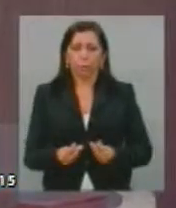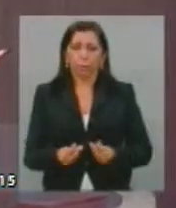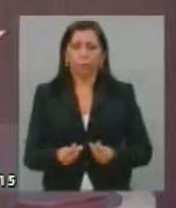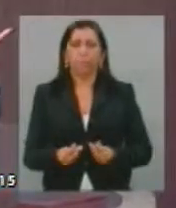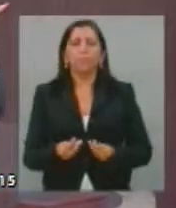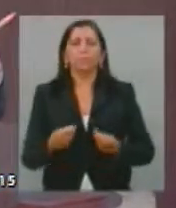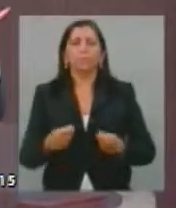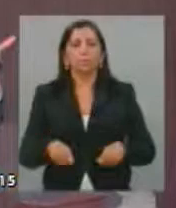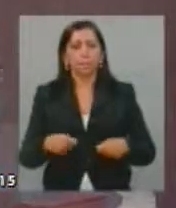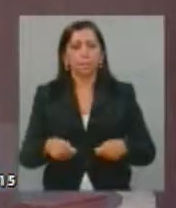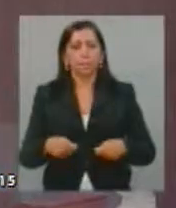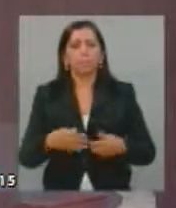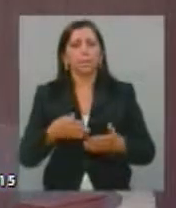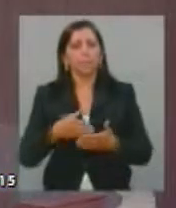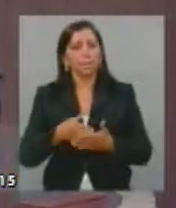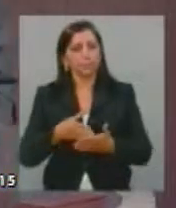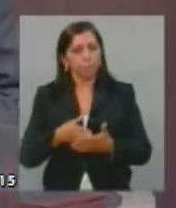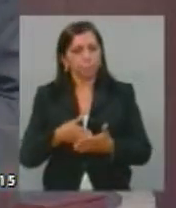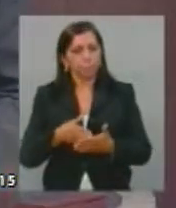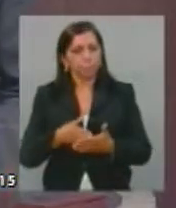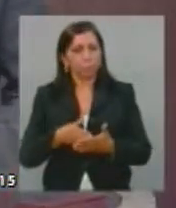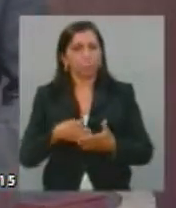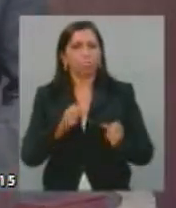É necessário que haja limite ao poder.